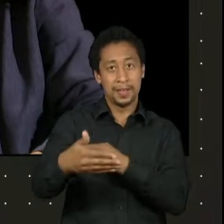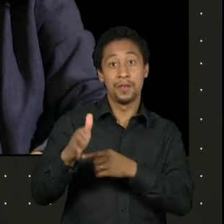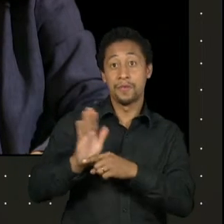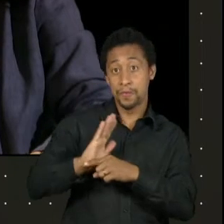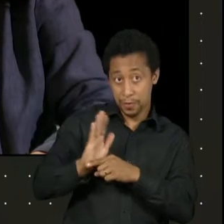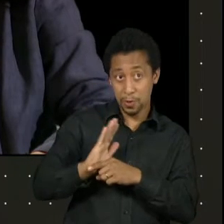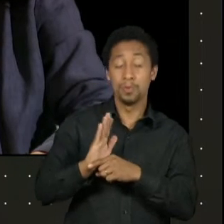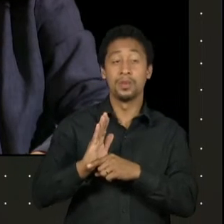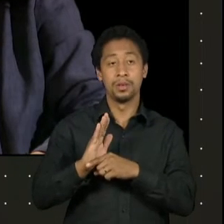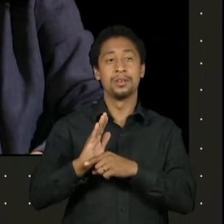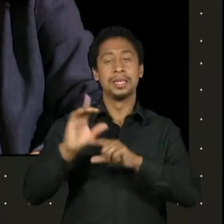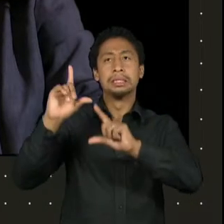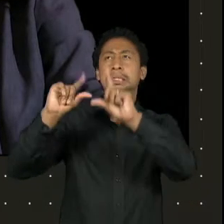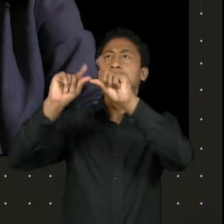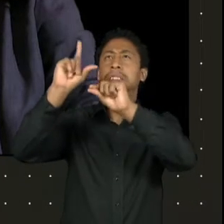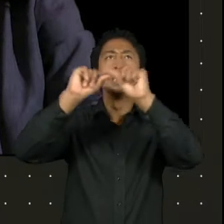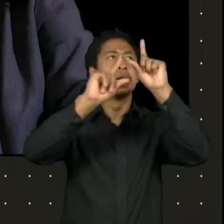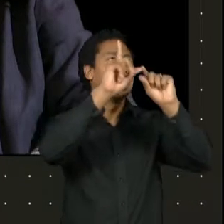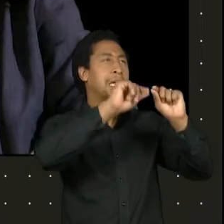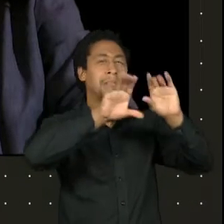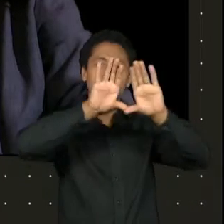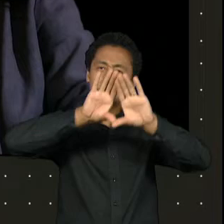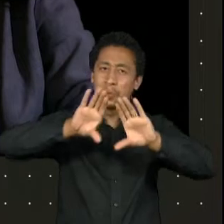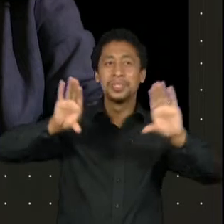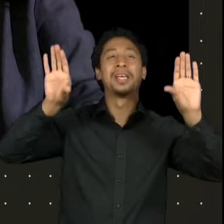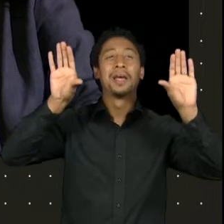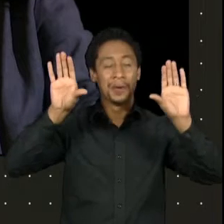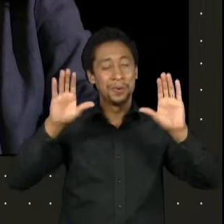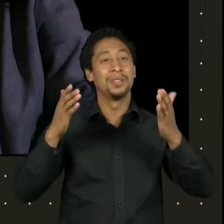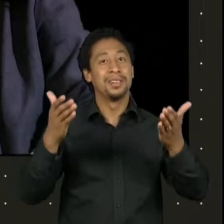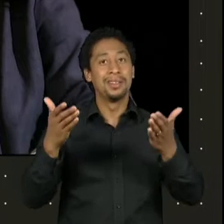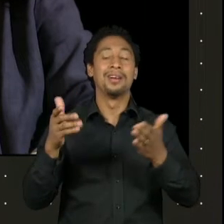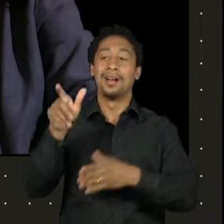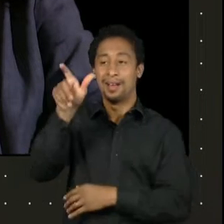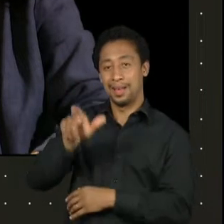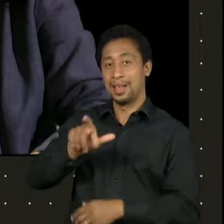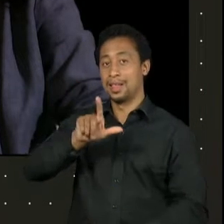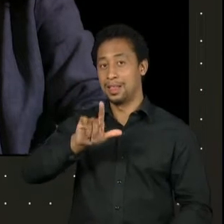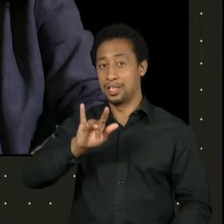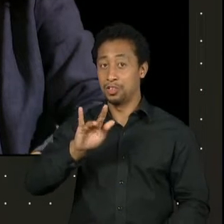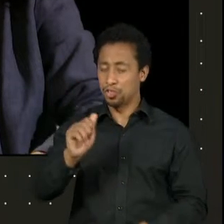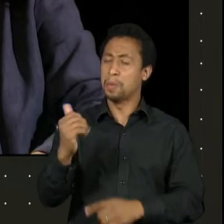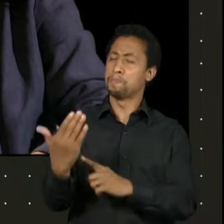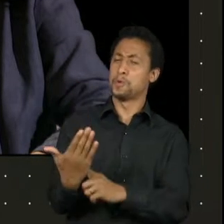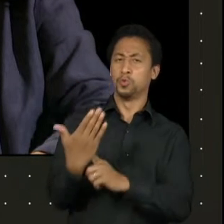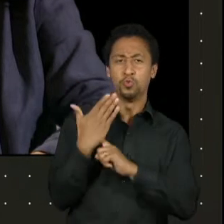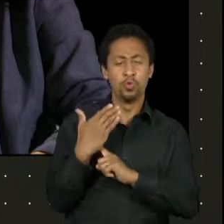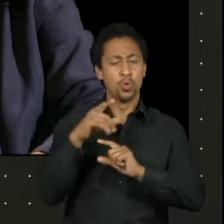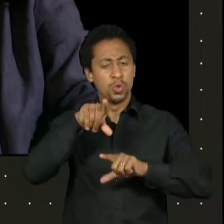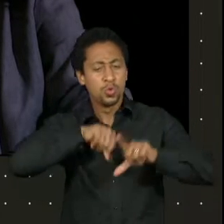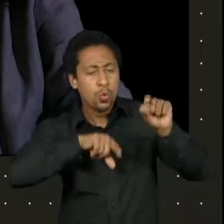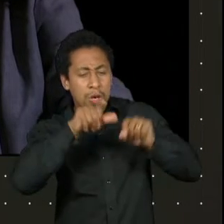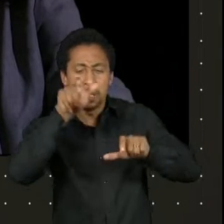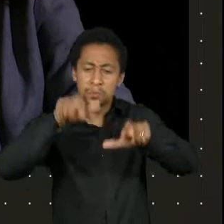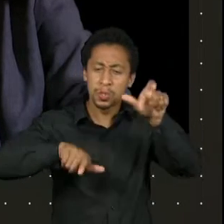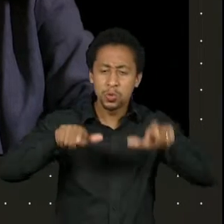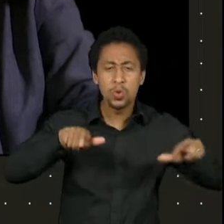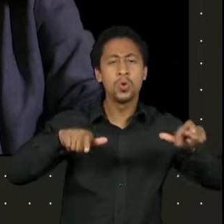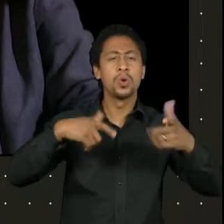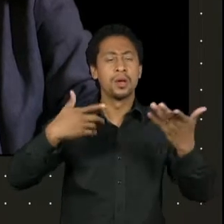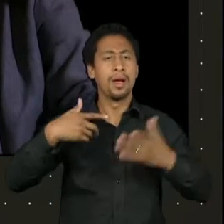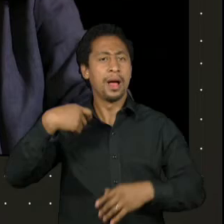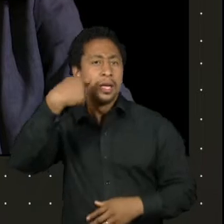companheira fundamental. Estava lá me ajudando na escolha do elenco, fazendo as entrevistas,